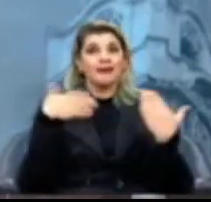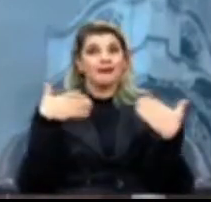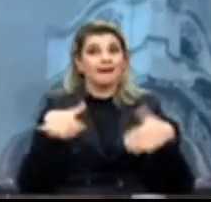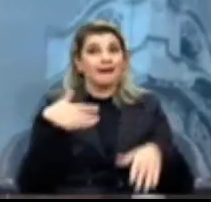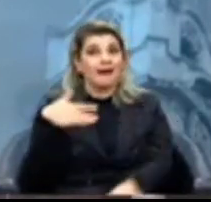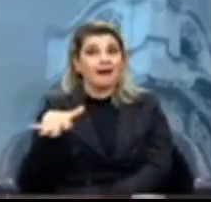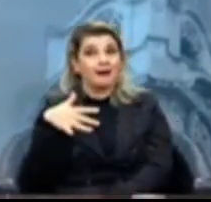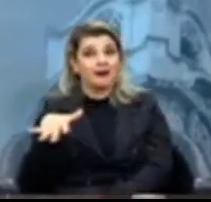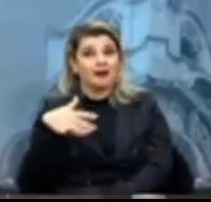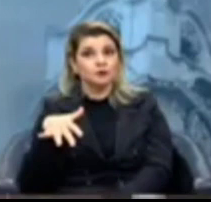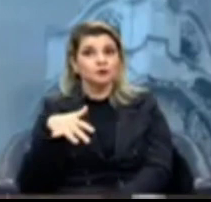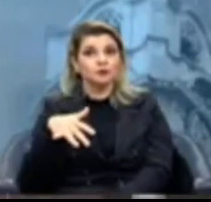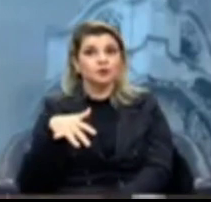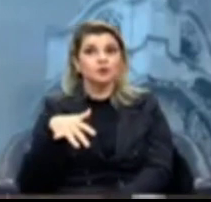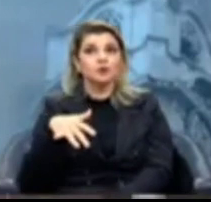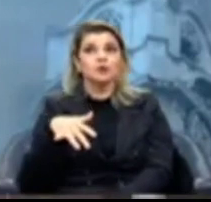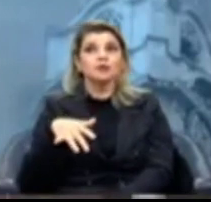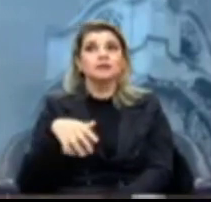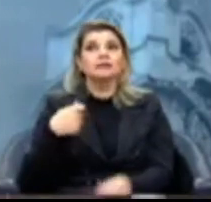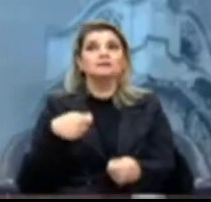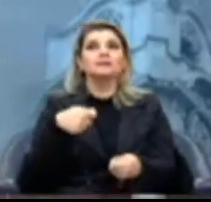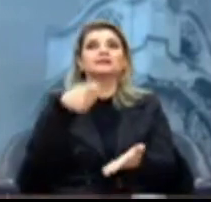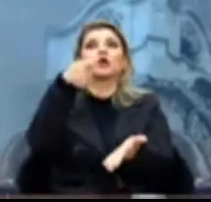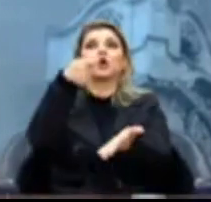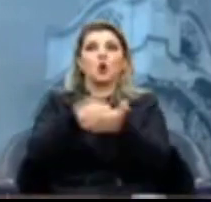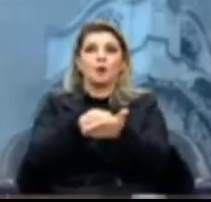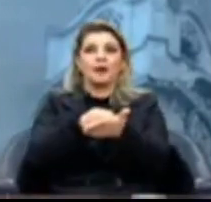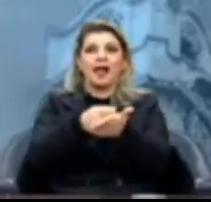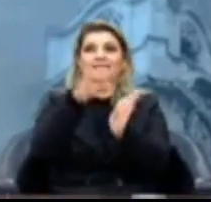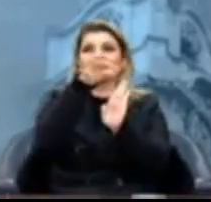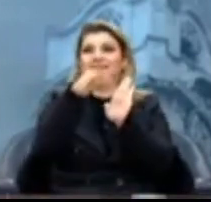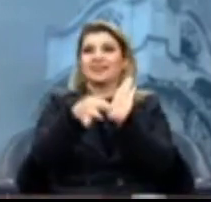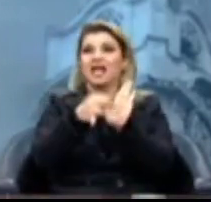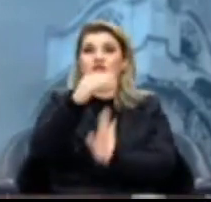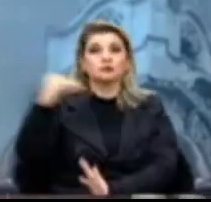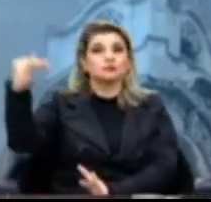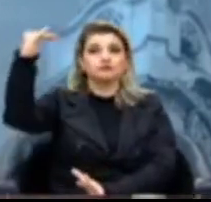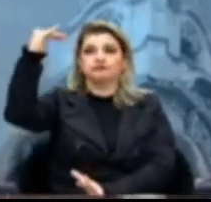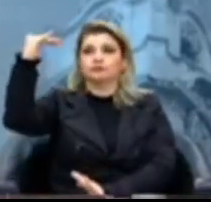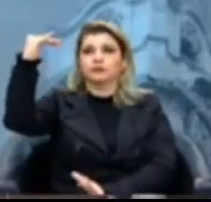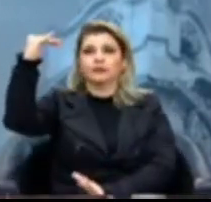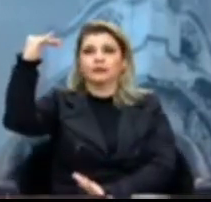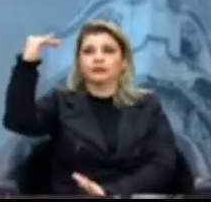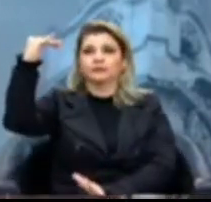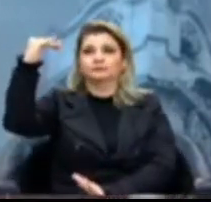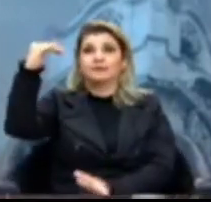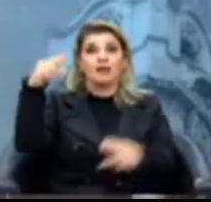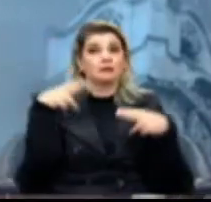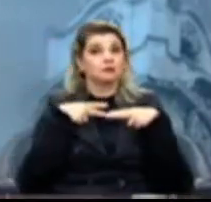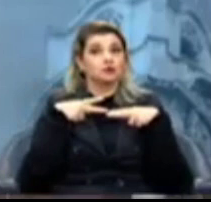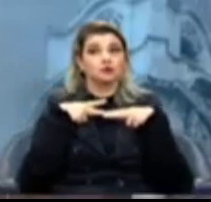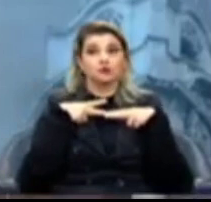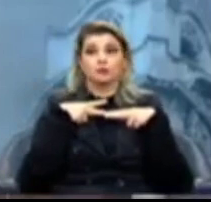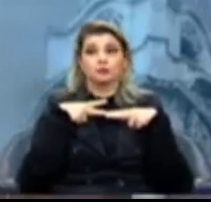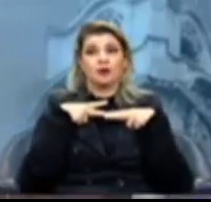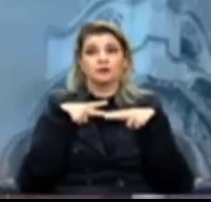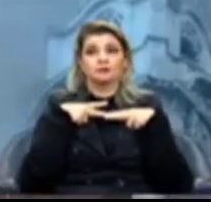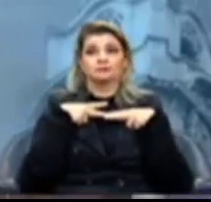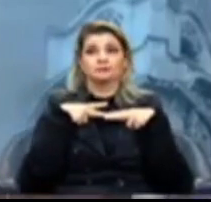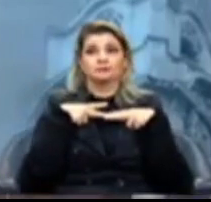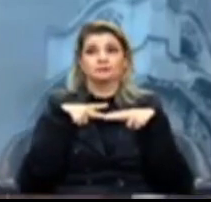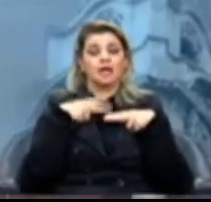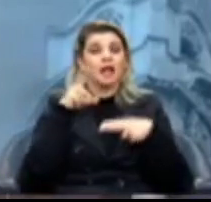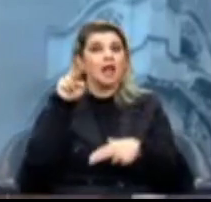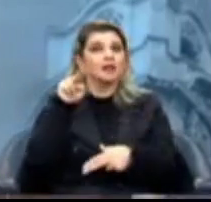e para isso terá que cobrar altas taxas. É a contrapartida da iniciativa privada. A iniciativa privada